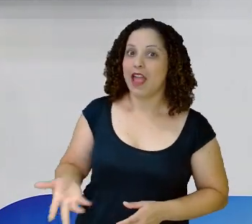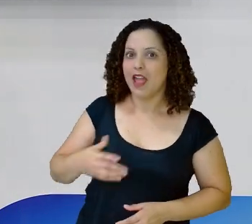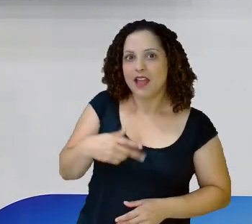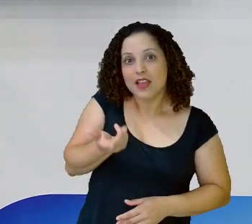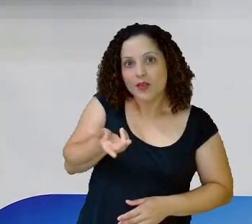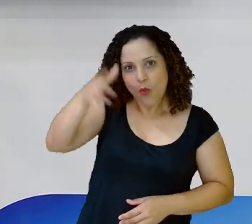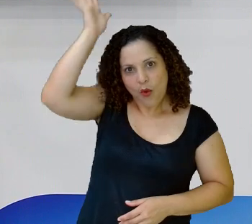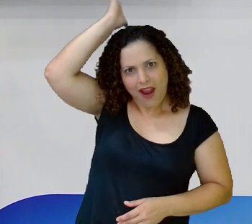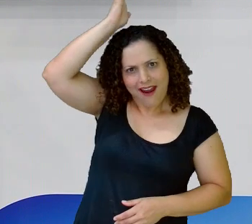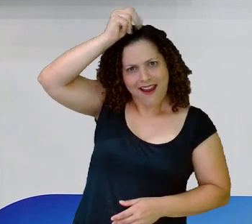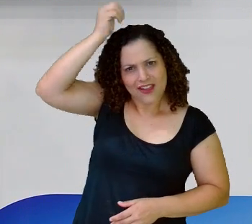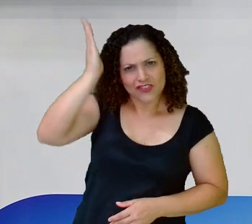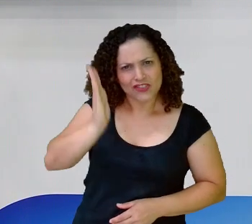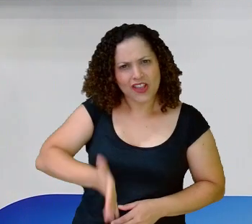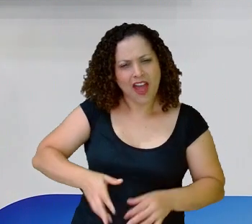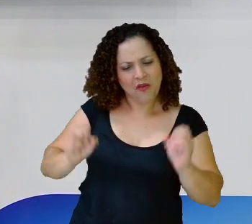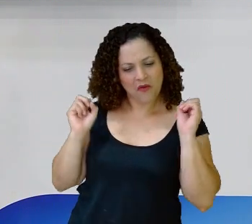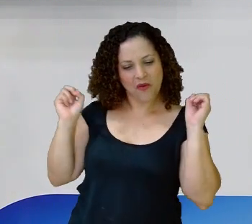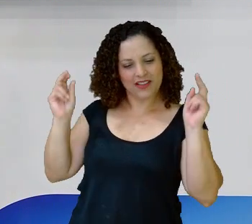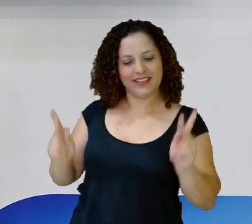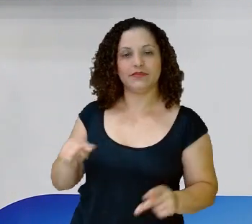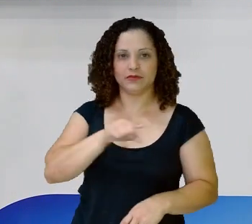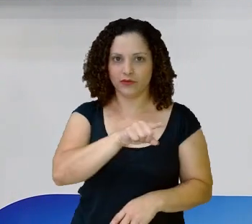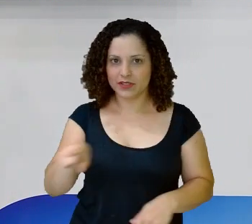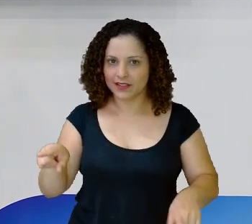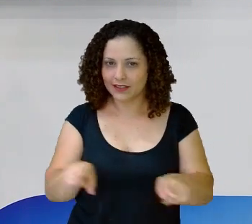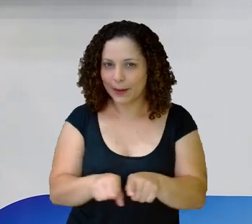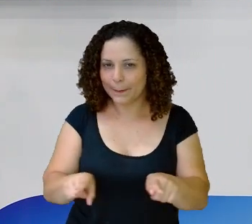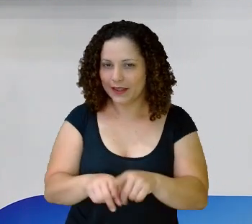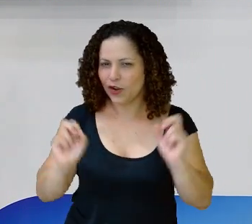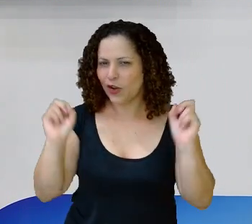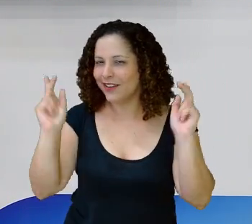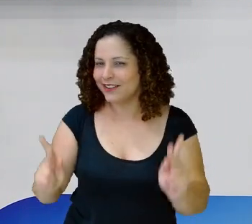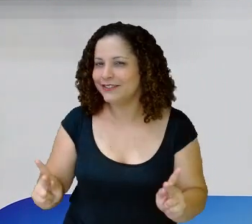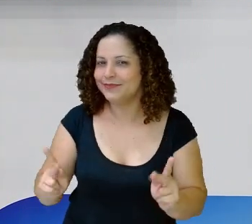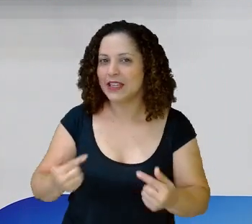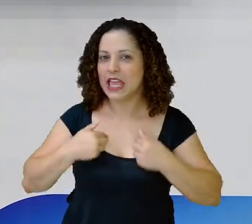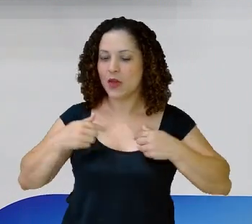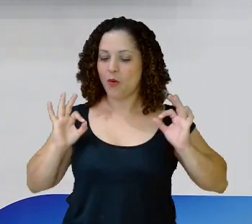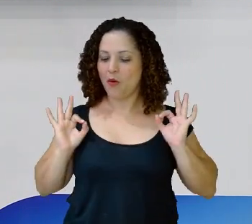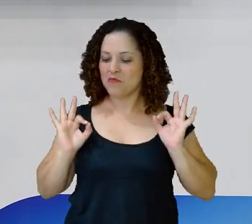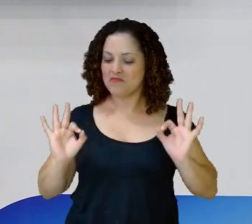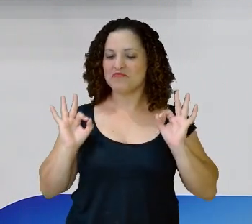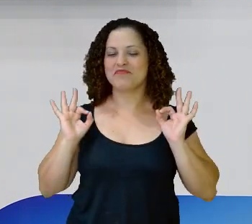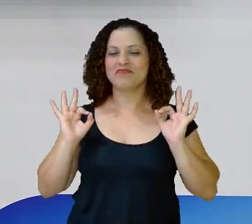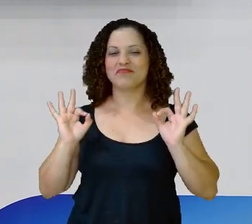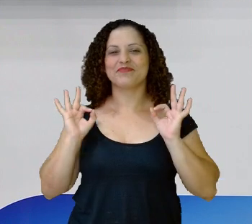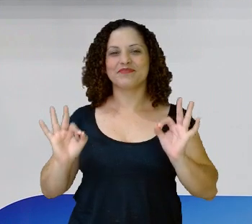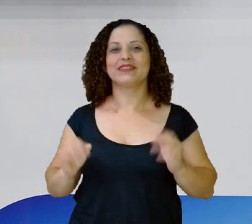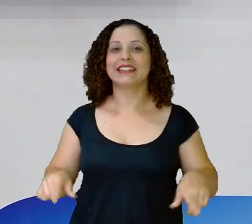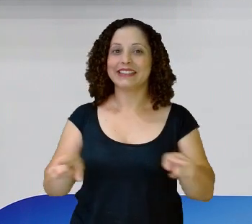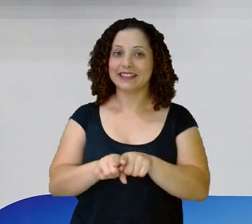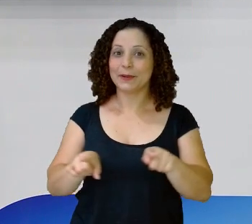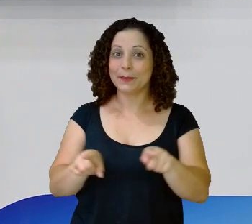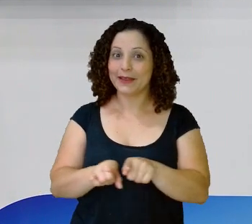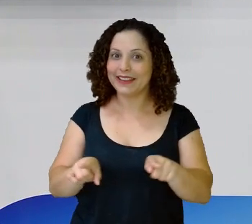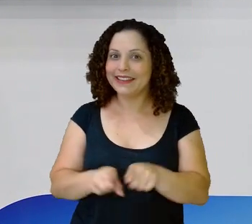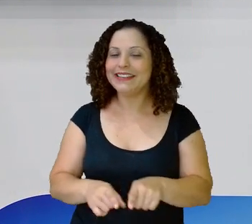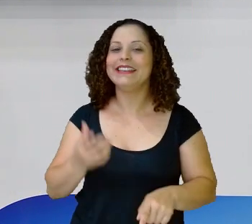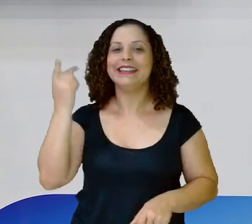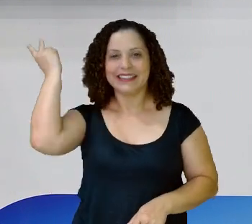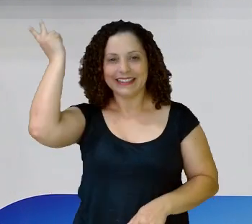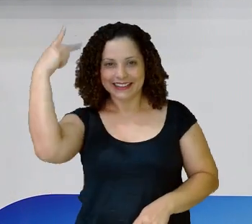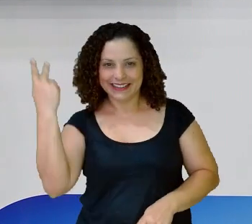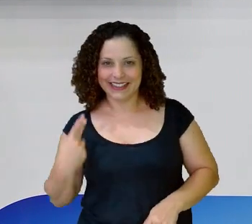já está pronto e você? Está pronto também porque eu estou aqui prontíssima! Eu e a nossa querida